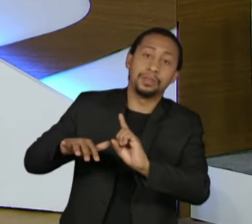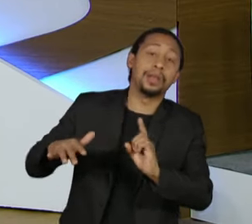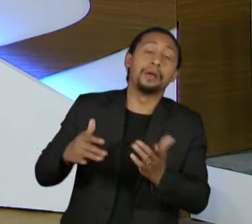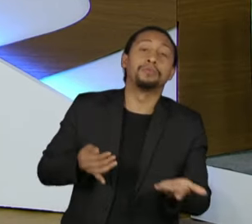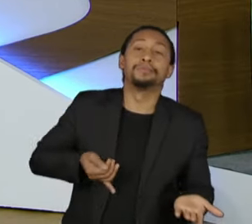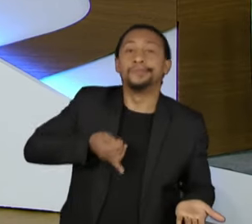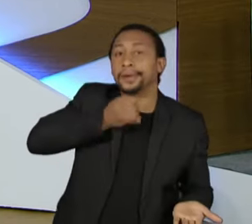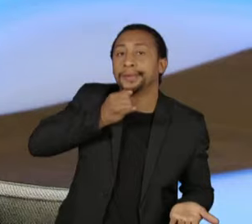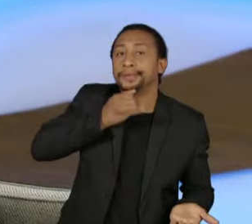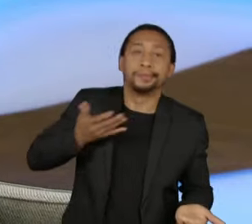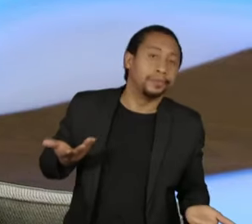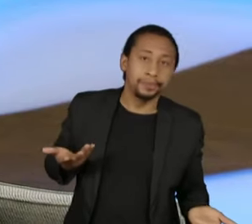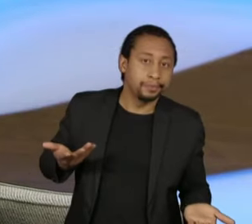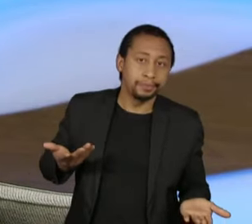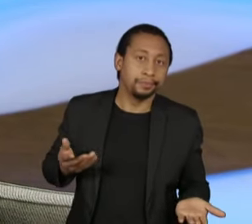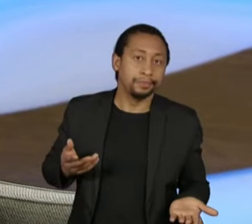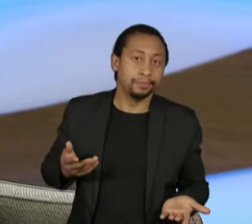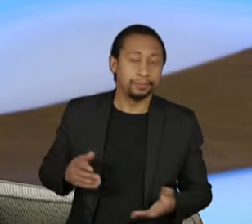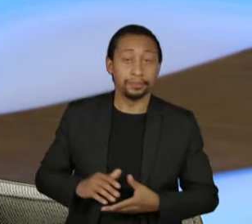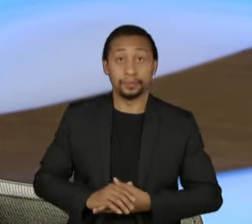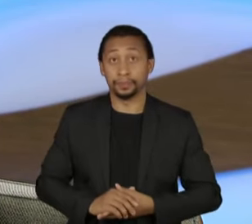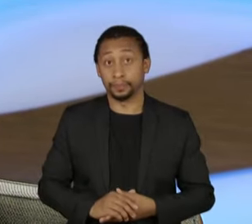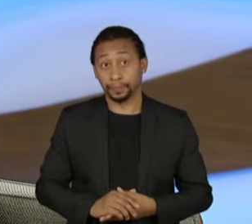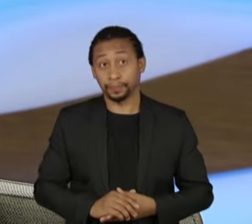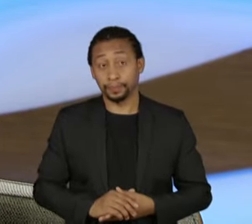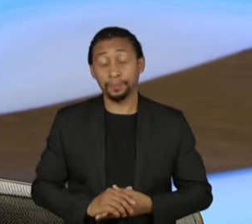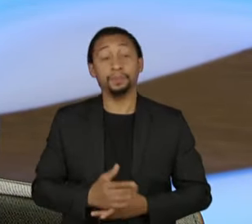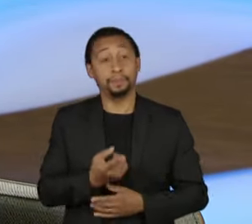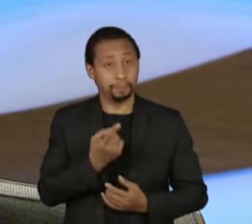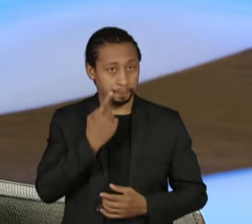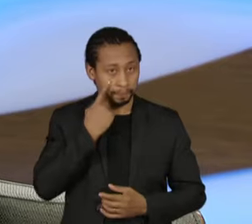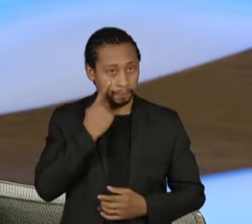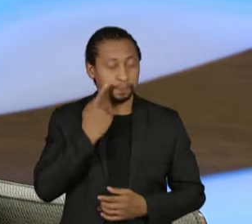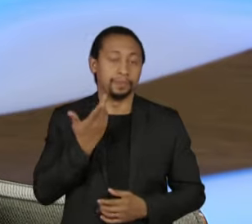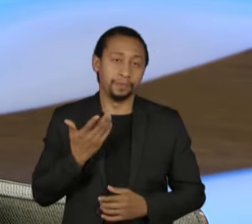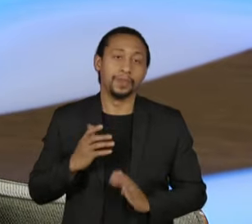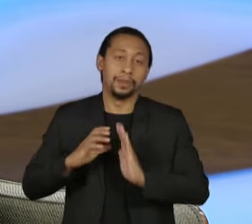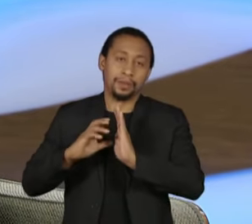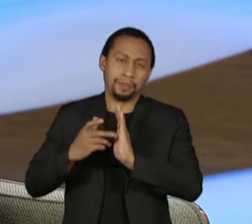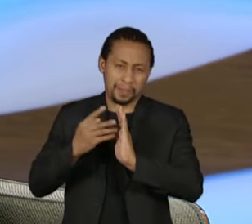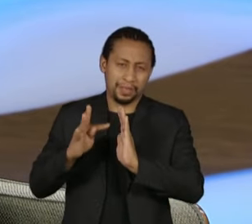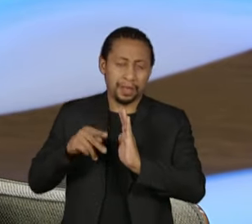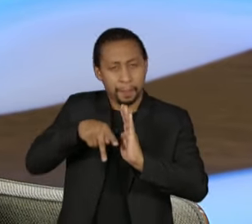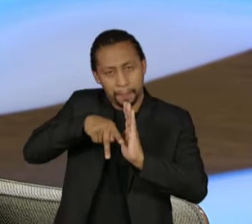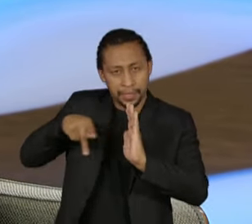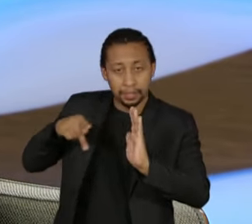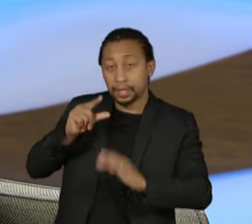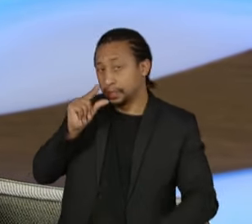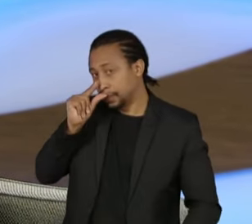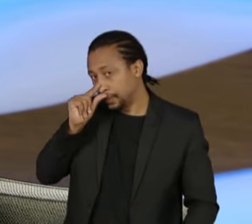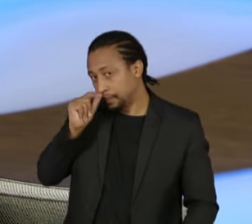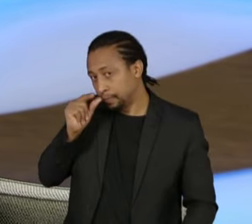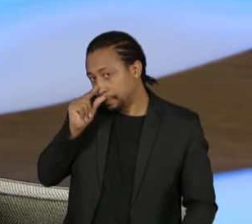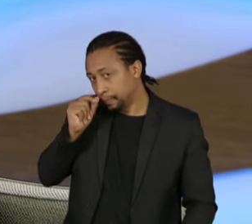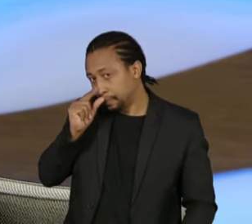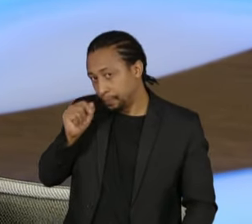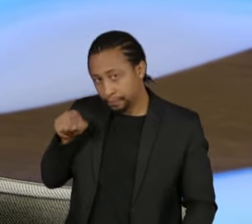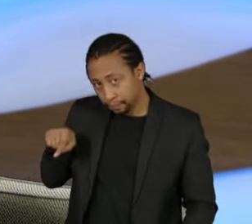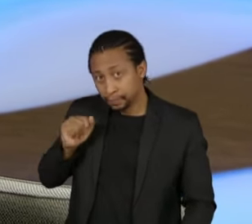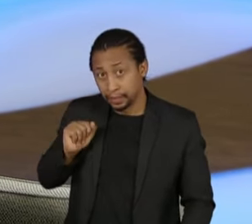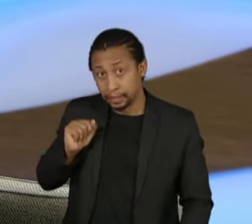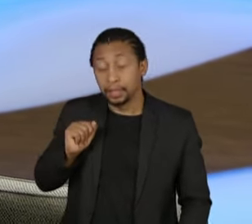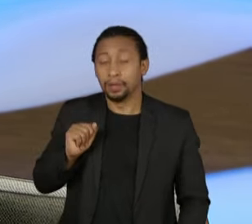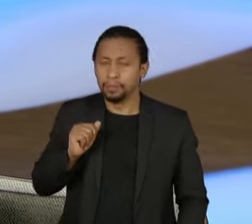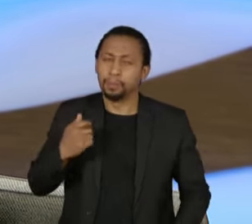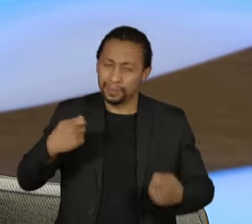exemplo. Olha, a presidente Iglesias, que eu quero aqui fazer uma homenagem aqui, uma mulher de